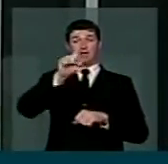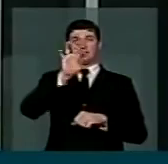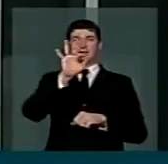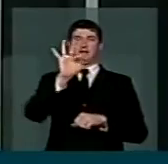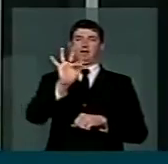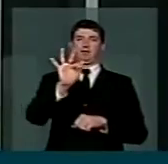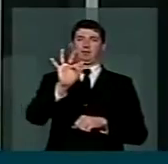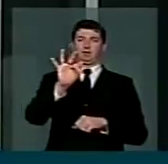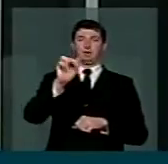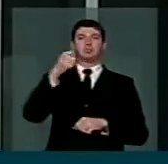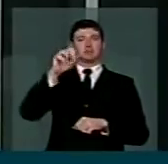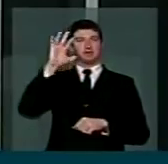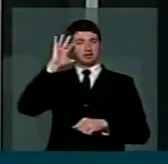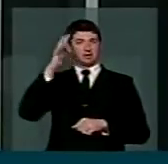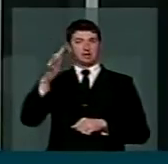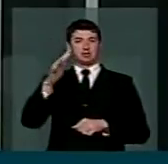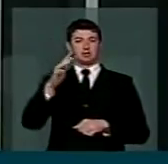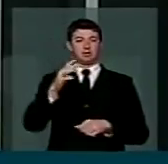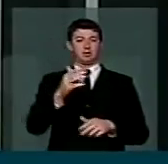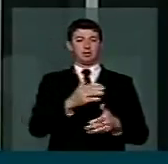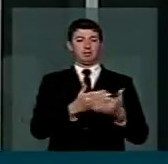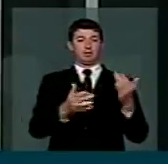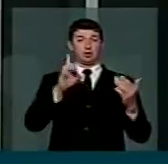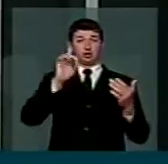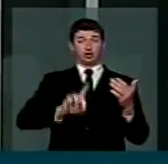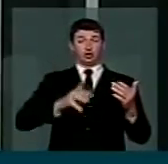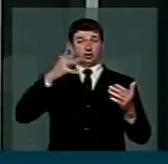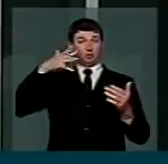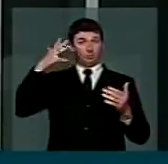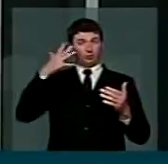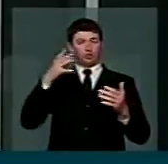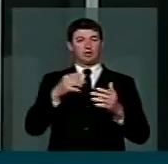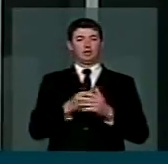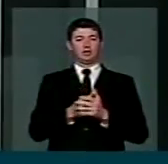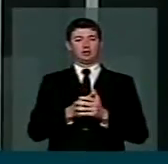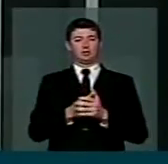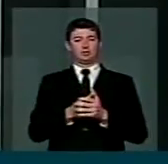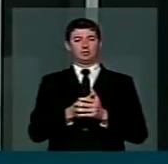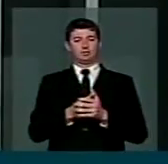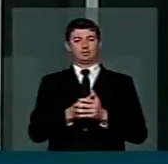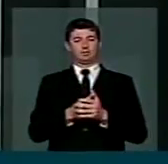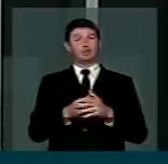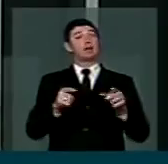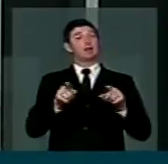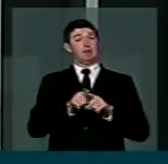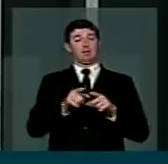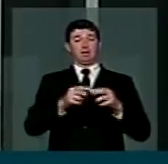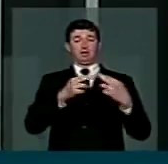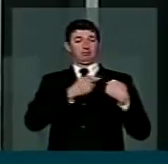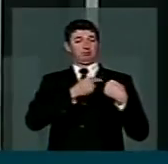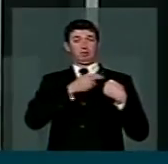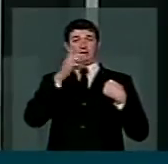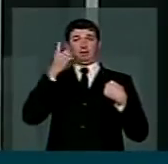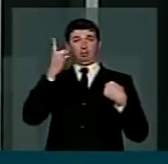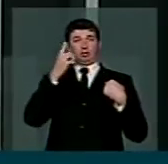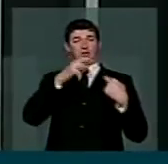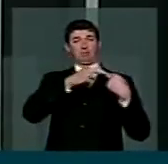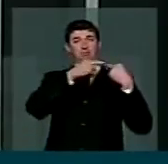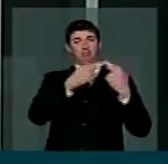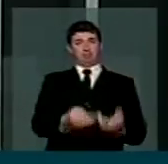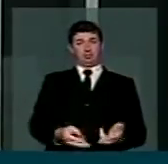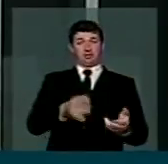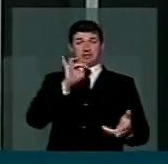Tribunal Federal declarar a perda de direitos políticos e, por via transversa, a perda do mandato de deputados condenados